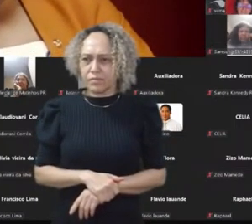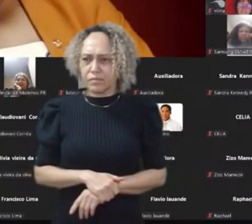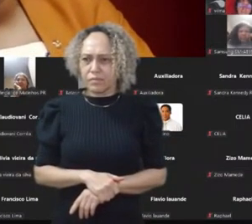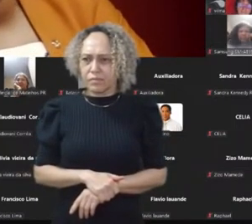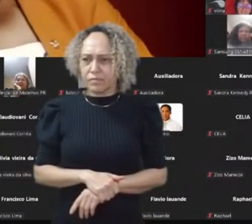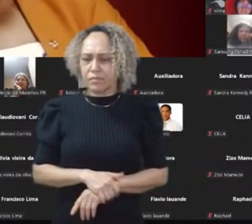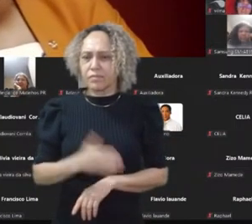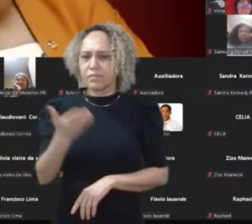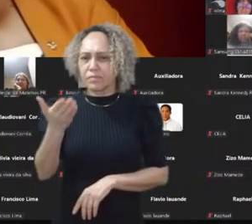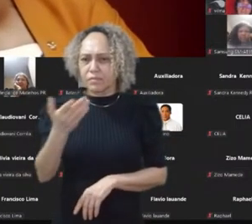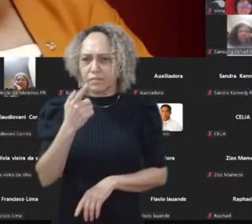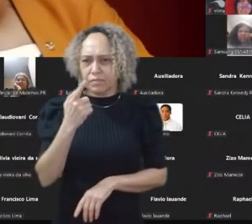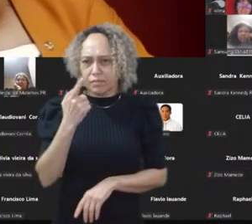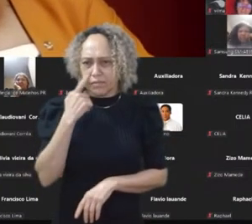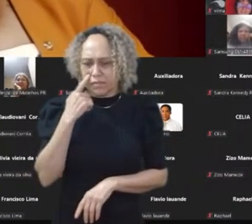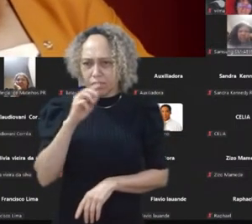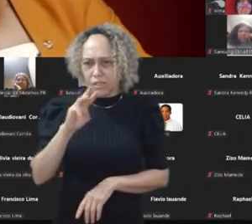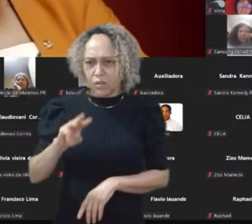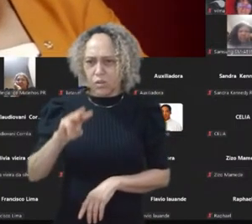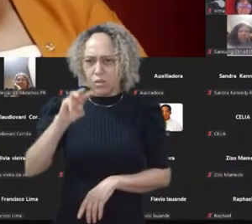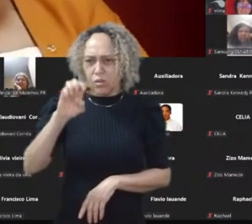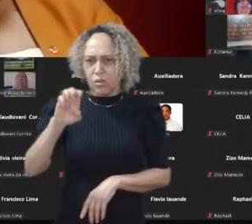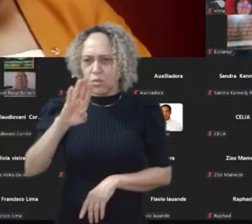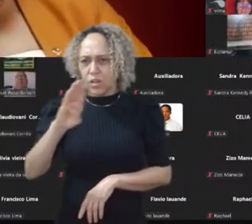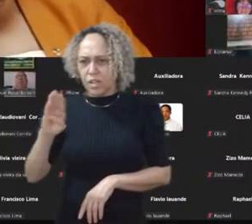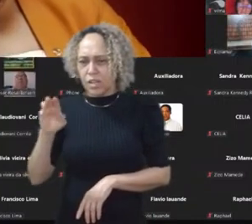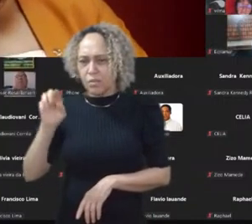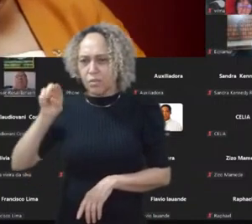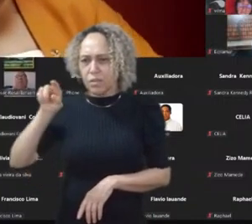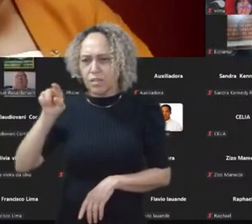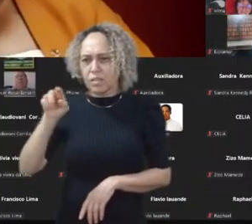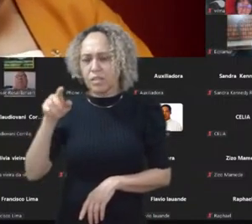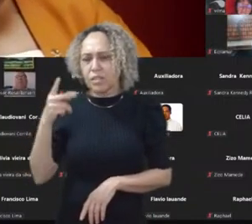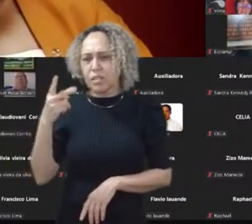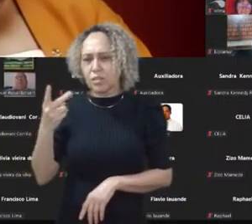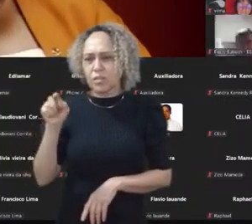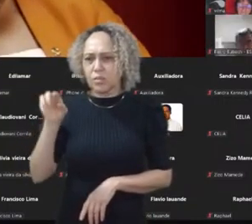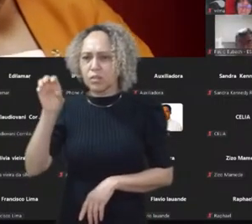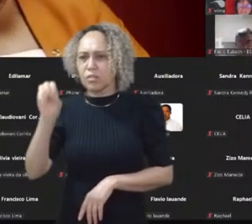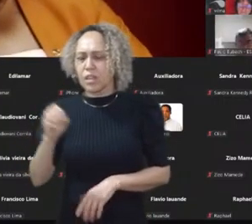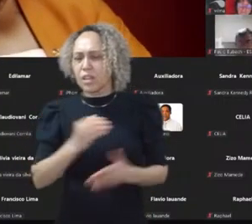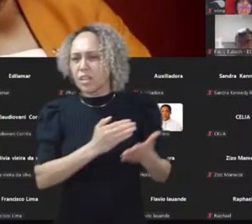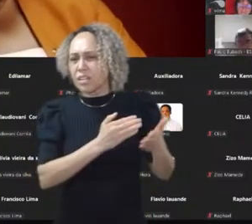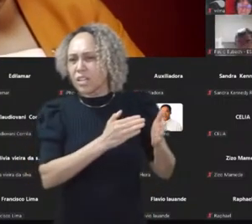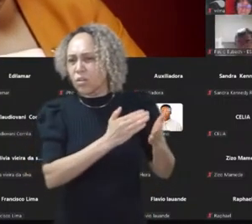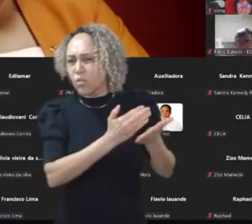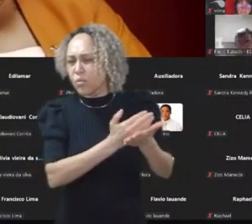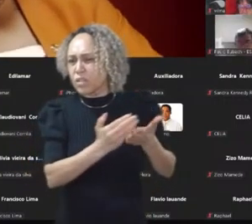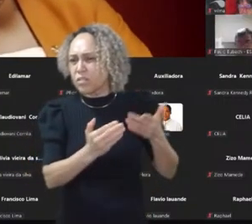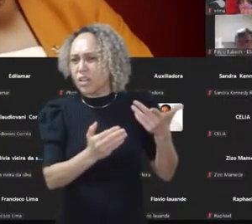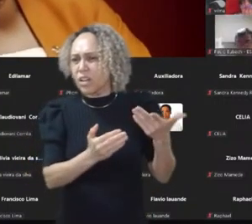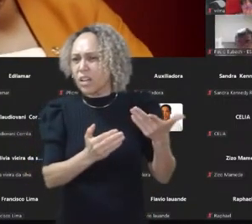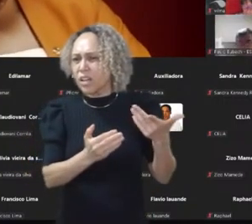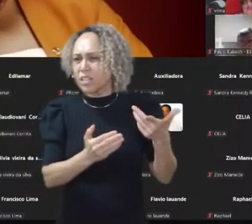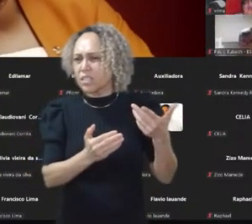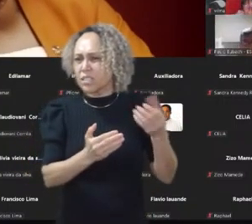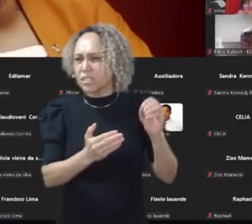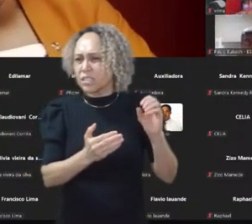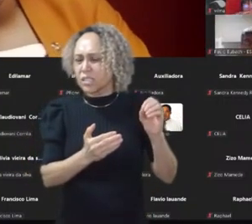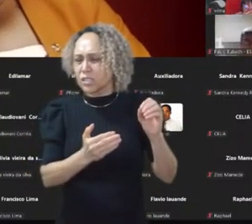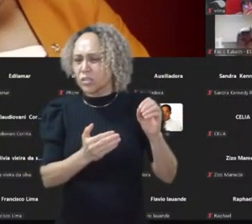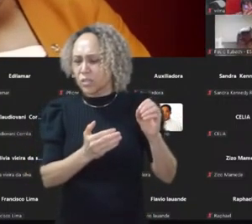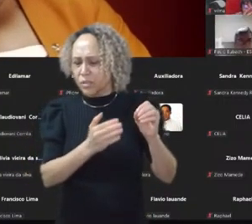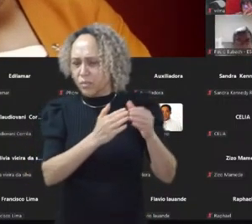Então, com a Web 2.0, desde os anos 2000, a gente vê essa segunda fase da internet